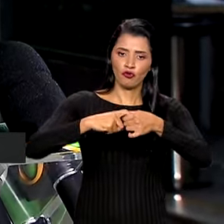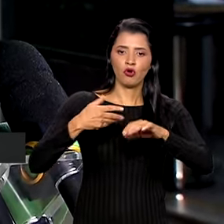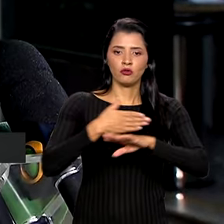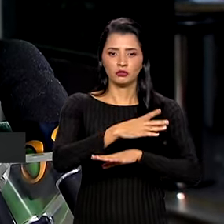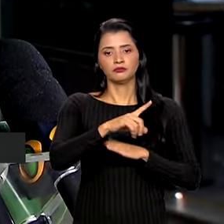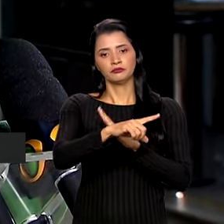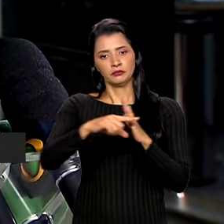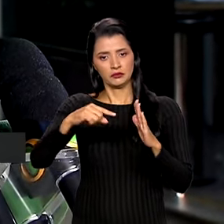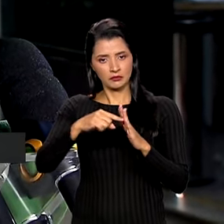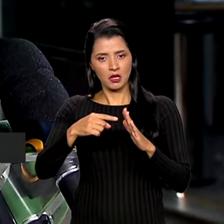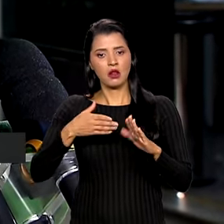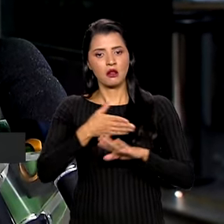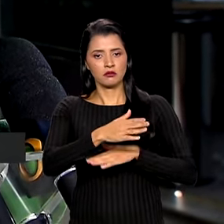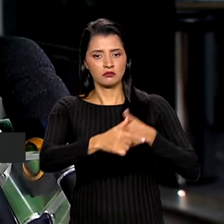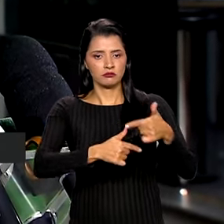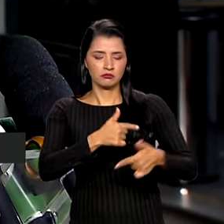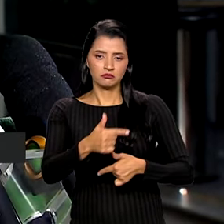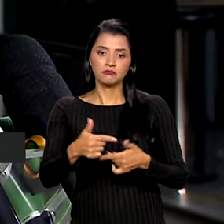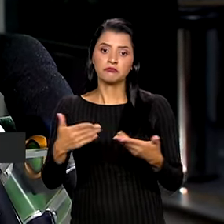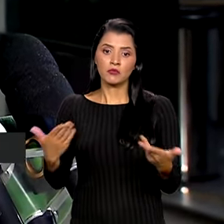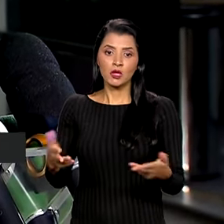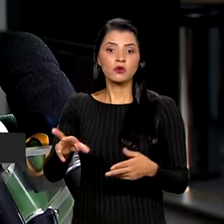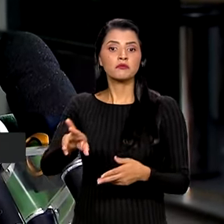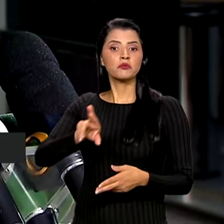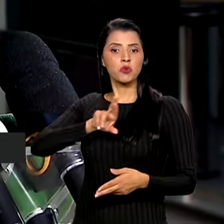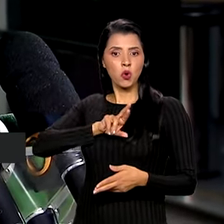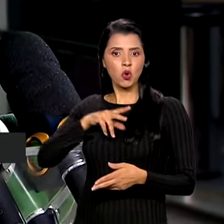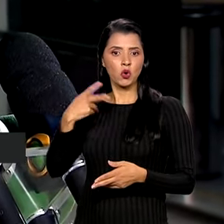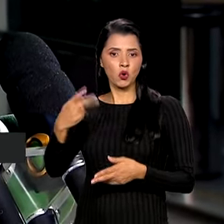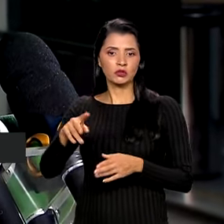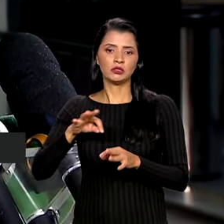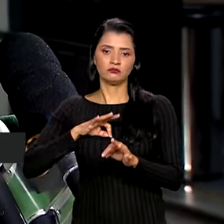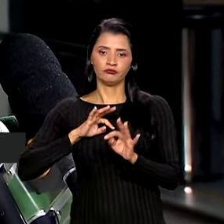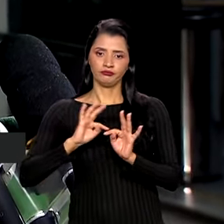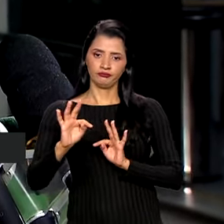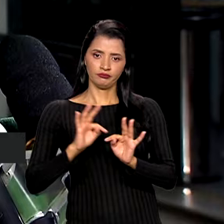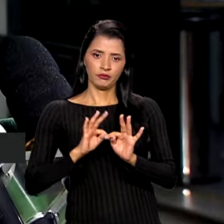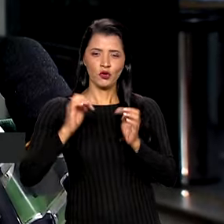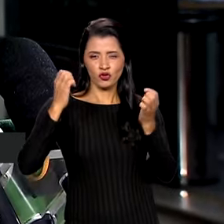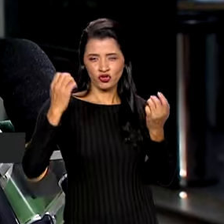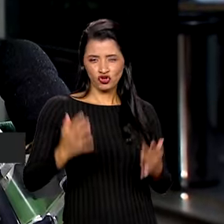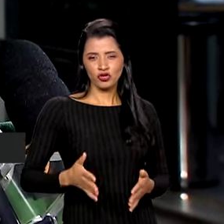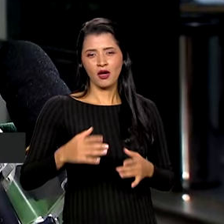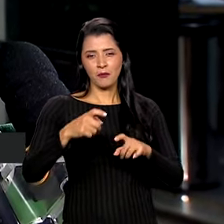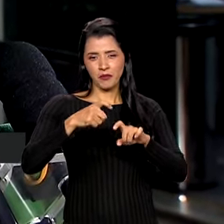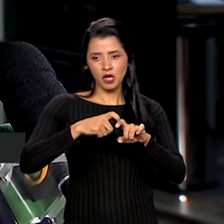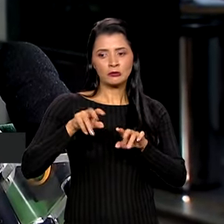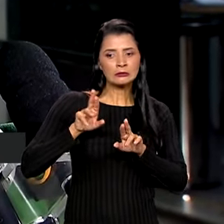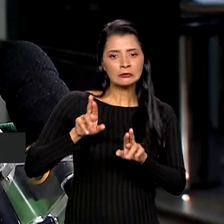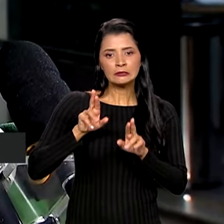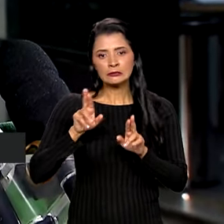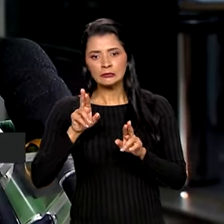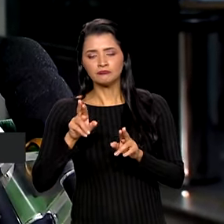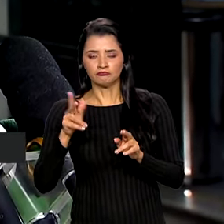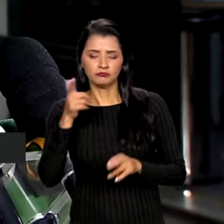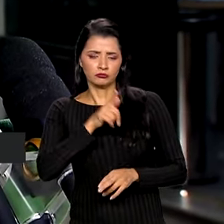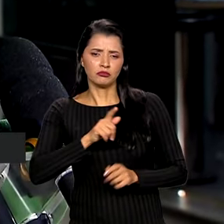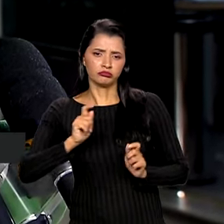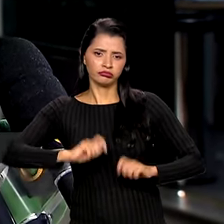Planalto. Portanto, o resultado do procedimento foi aquilo que os médicos esperavam, o presidente